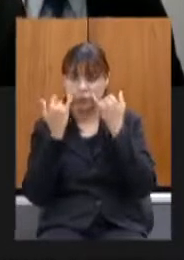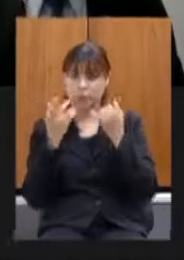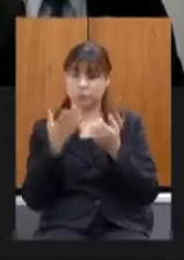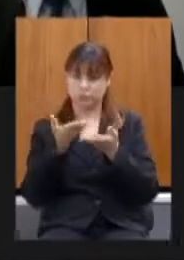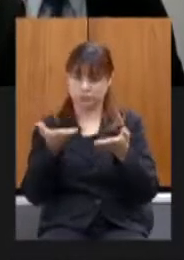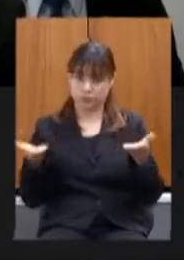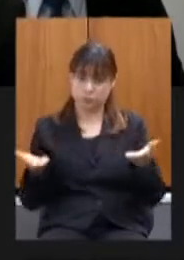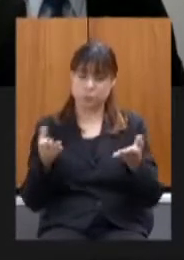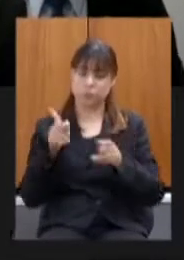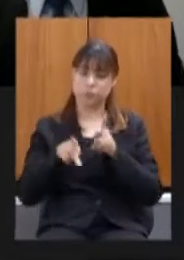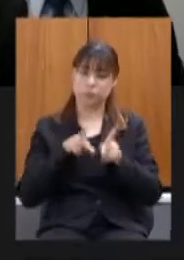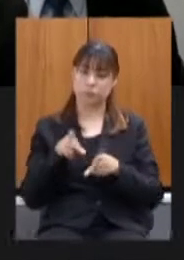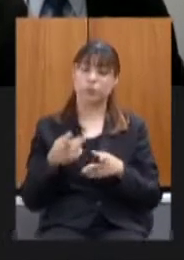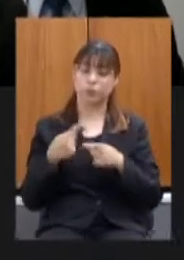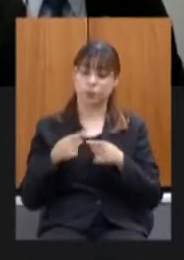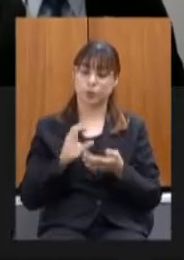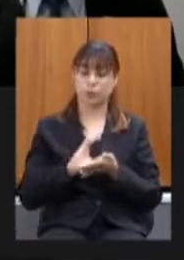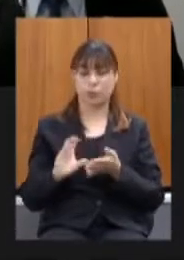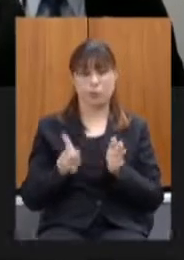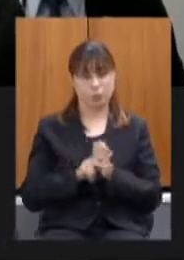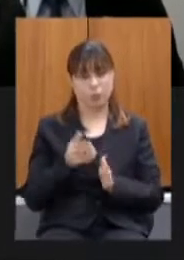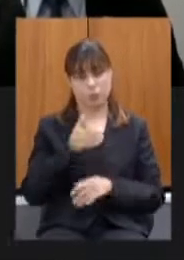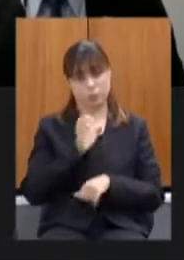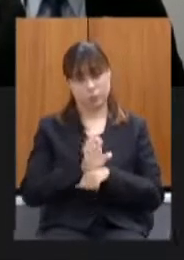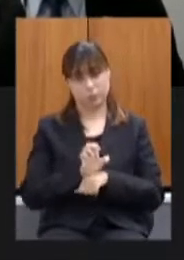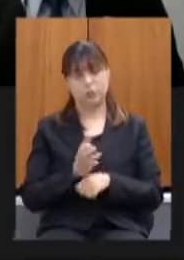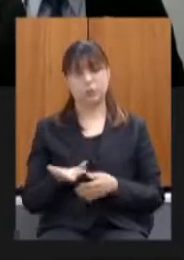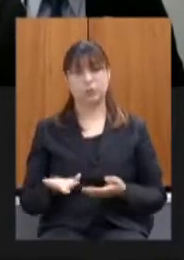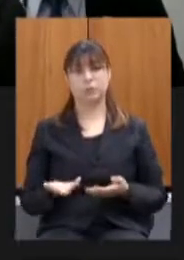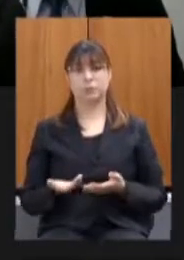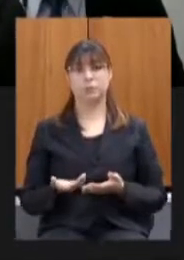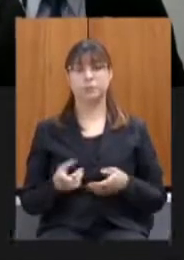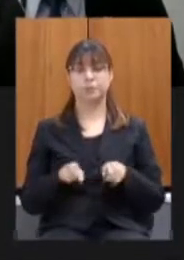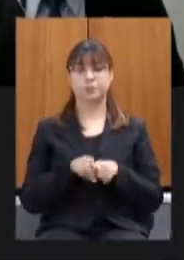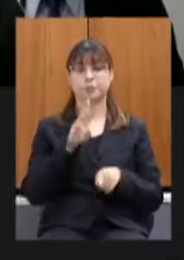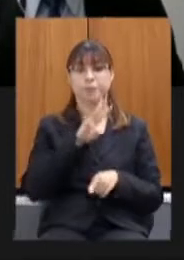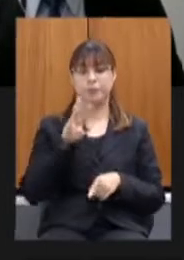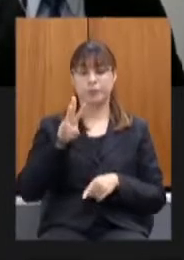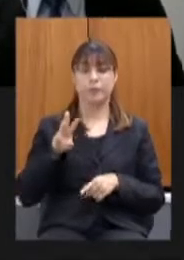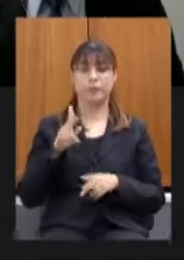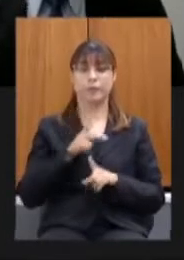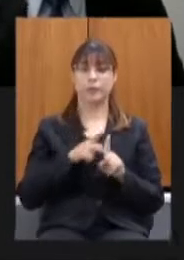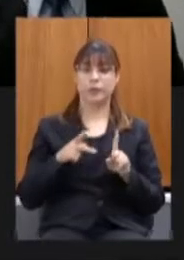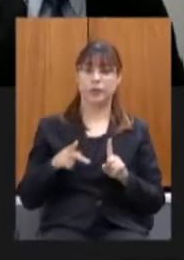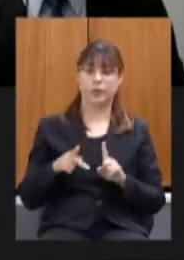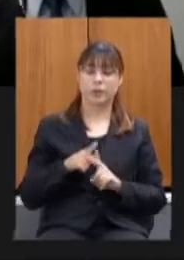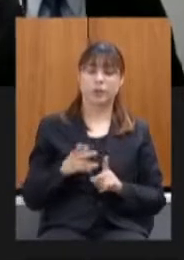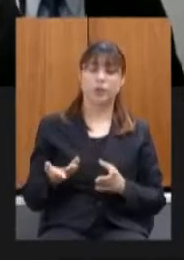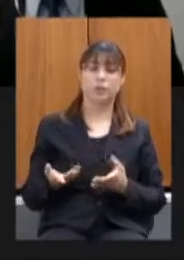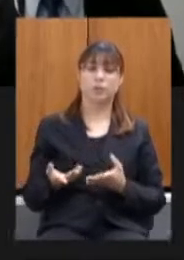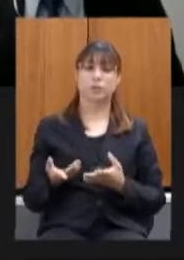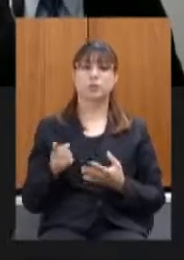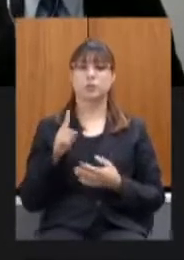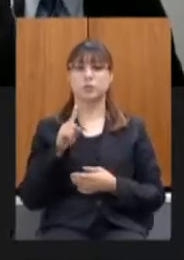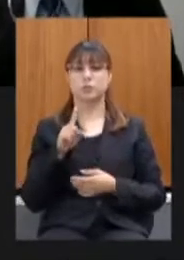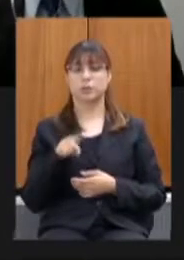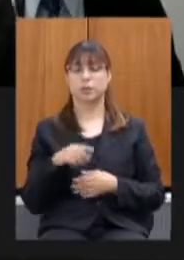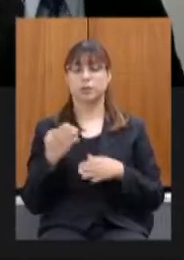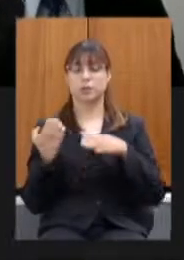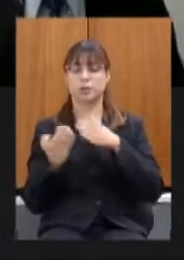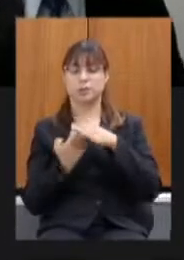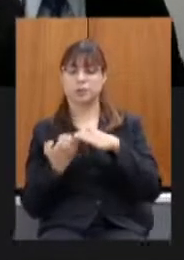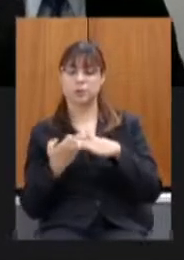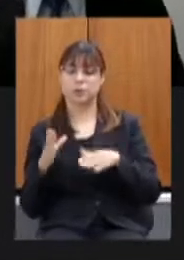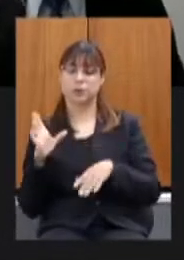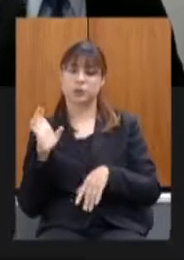tem recursos do Estado ainda o portal da Previdência Complementar das empresas estatais de Minas as empresas estatais têm